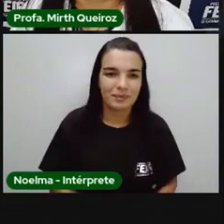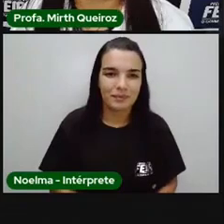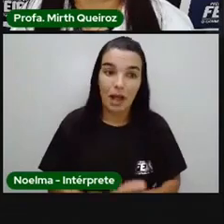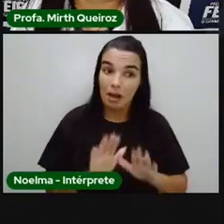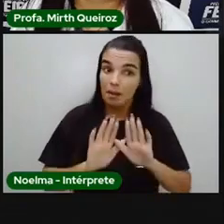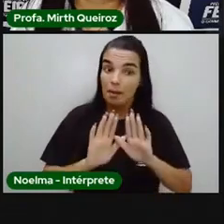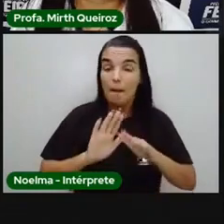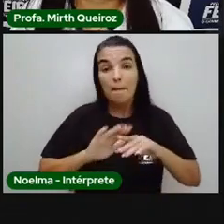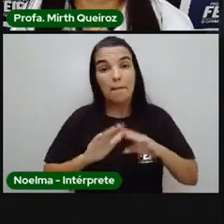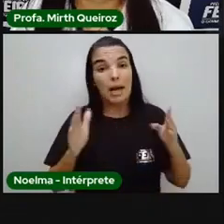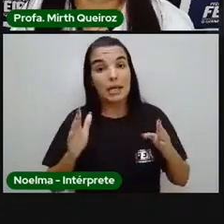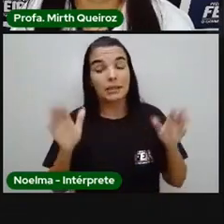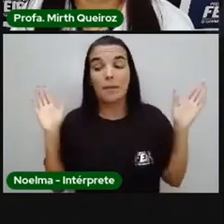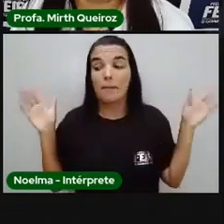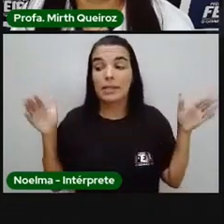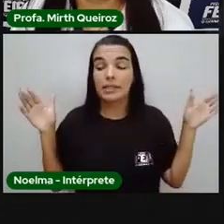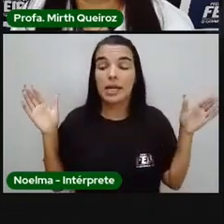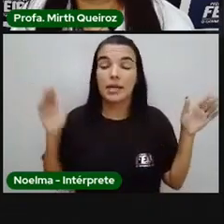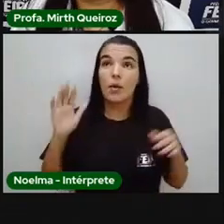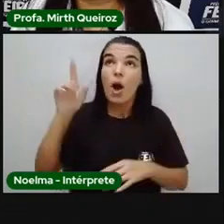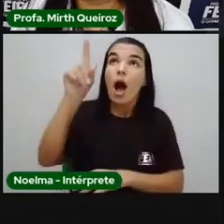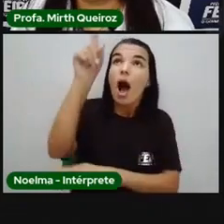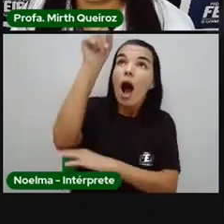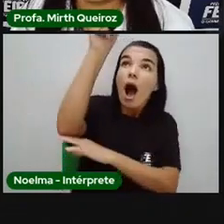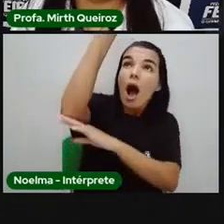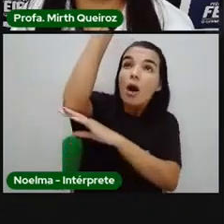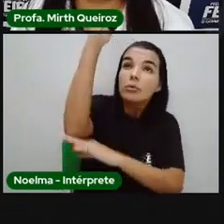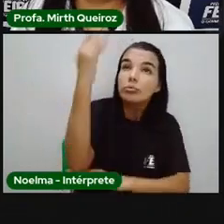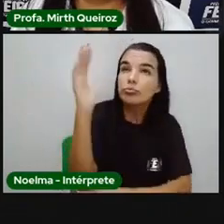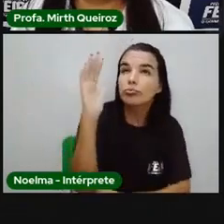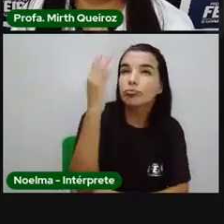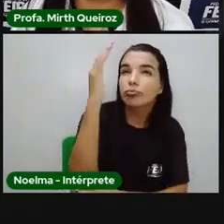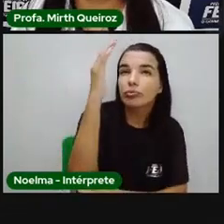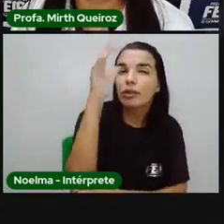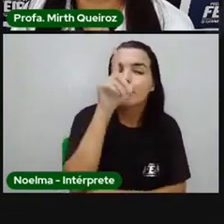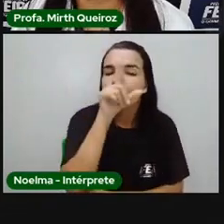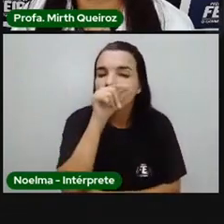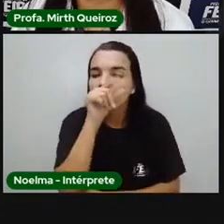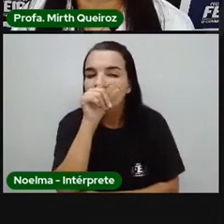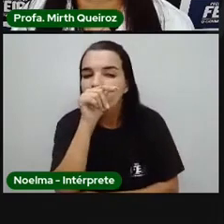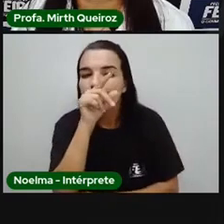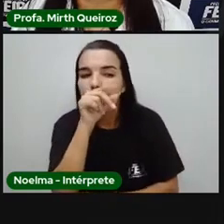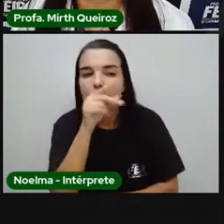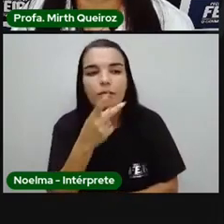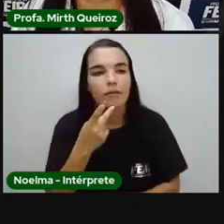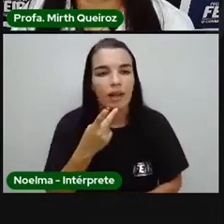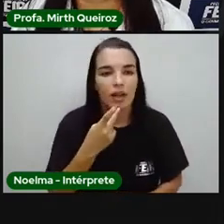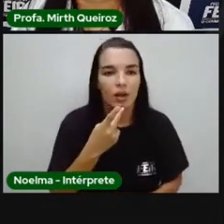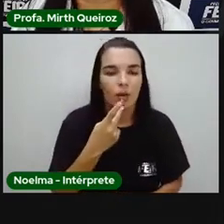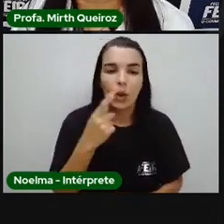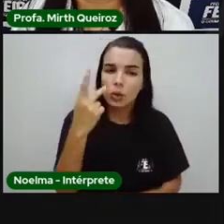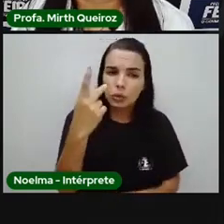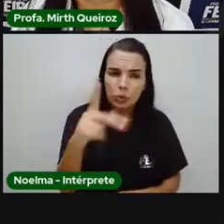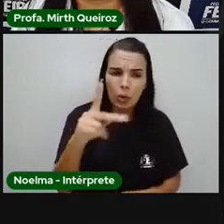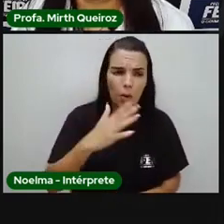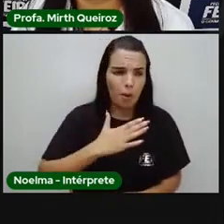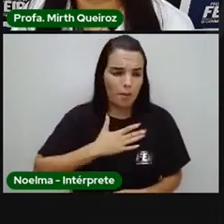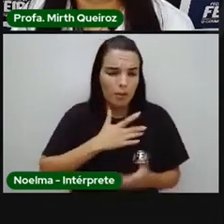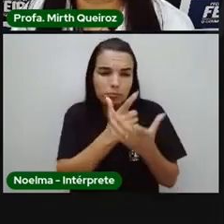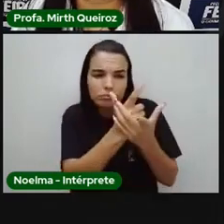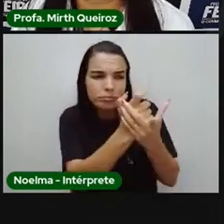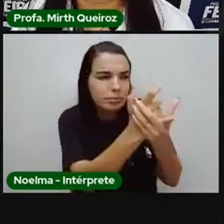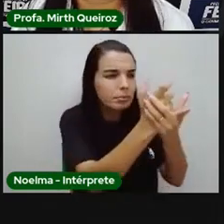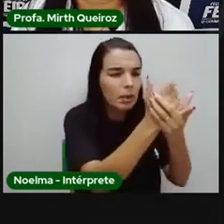Mas, pousando no alto ramo, a avezinha então piou. Tu, meu caçador,